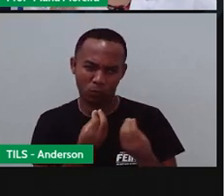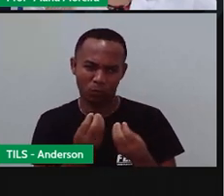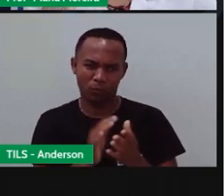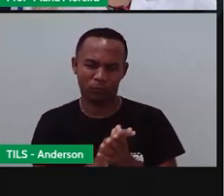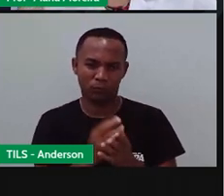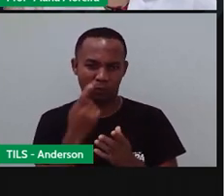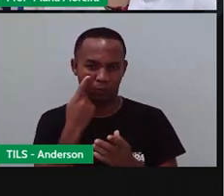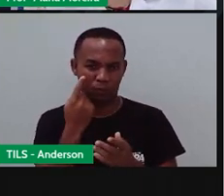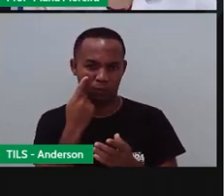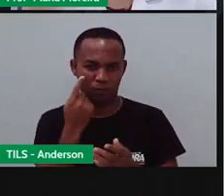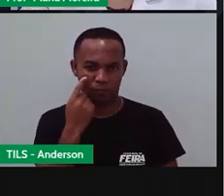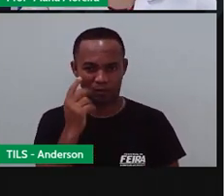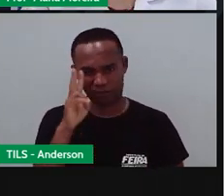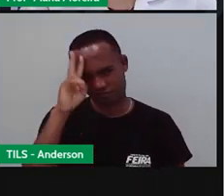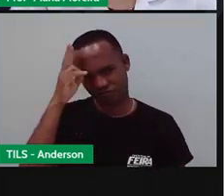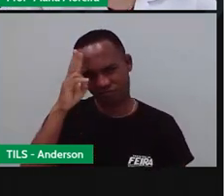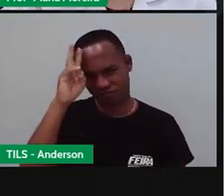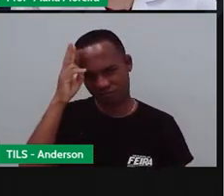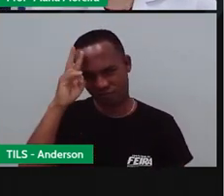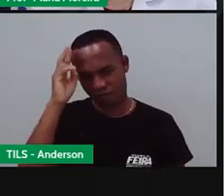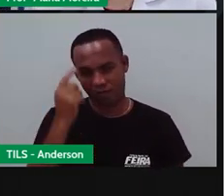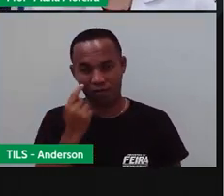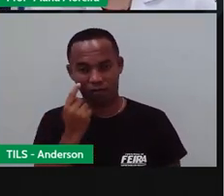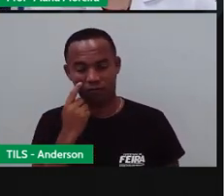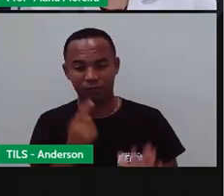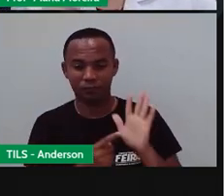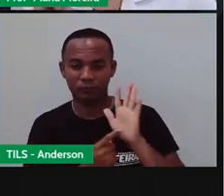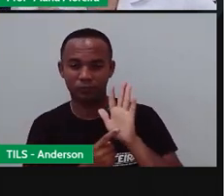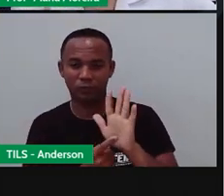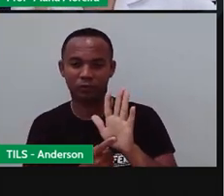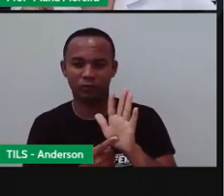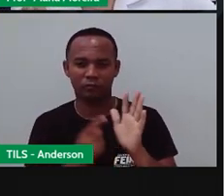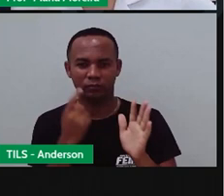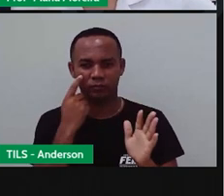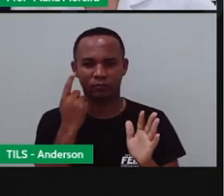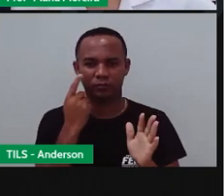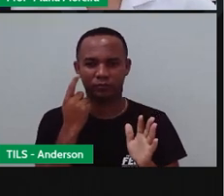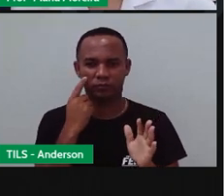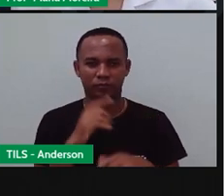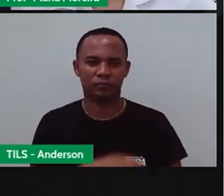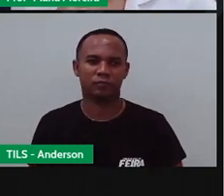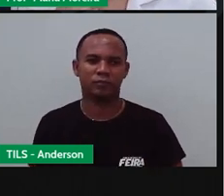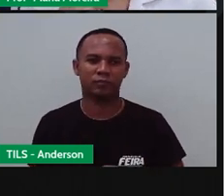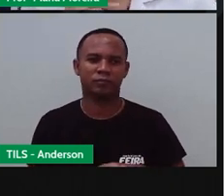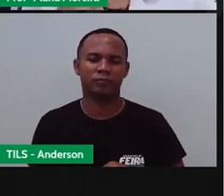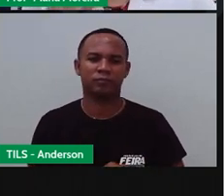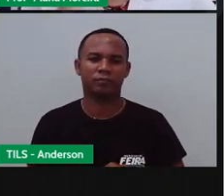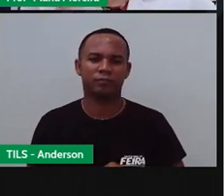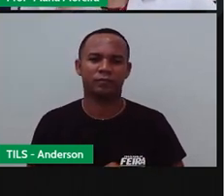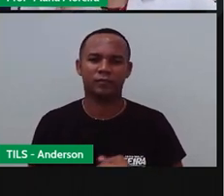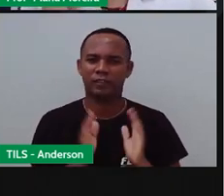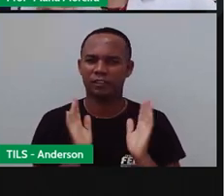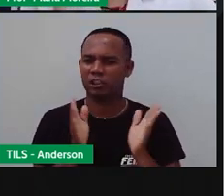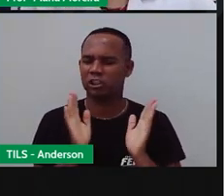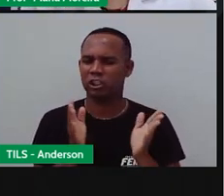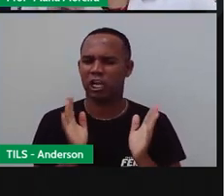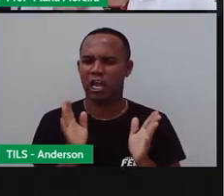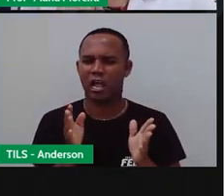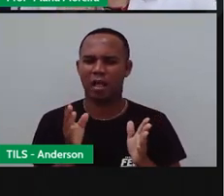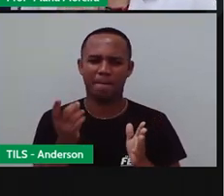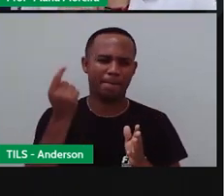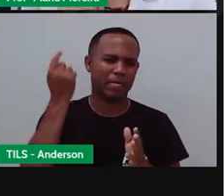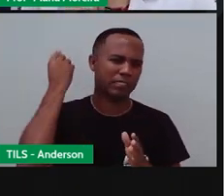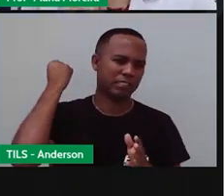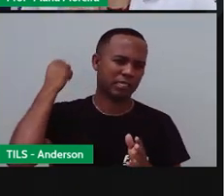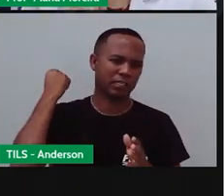Olha o título Da história Que a Pró Foi lá Pra mostrar Pra gente poder Conversar Viagem no tempo Eu já assisti Um filme Que falava